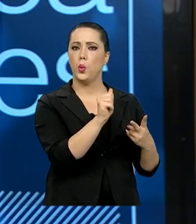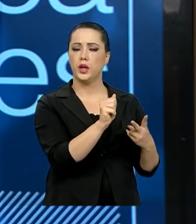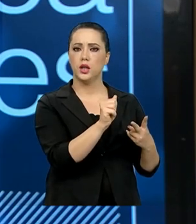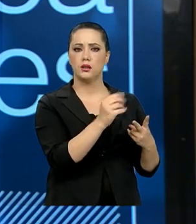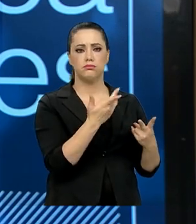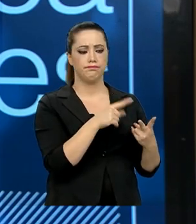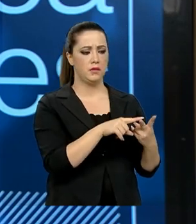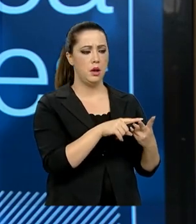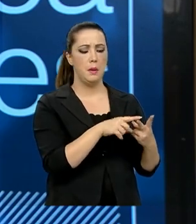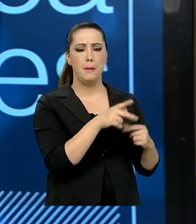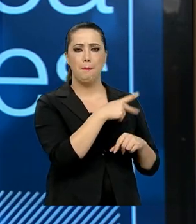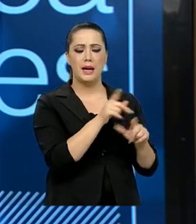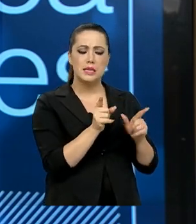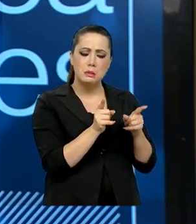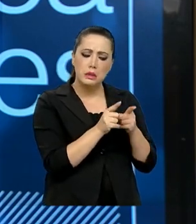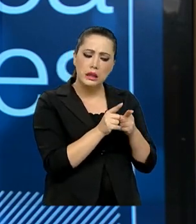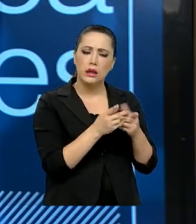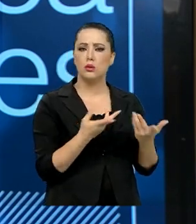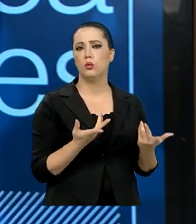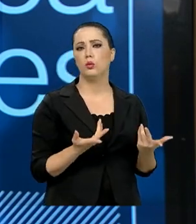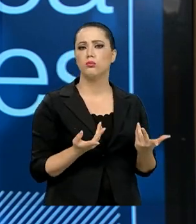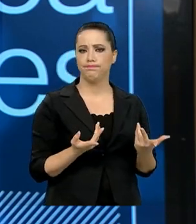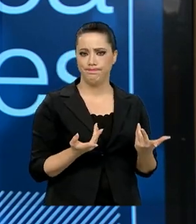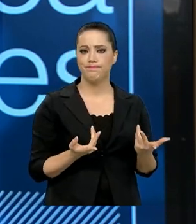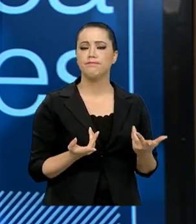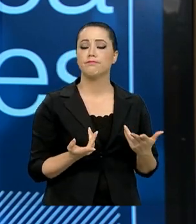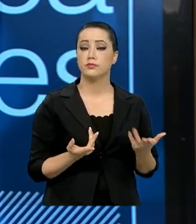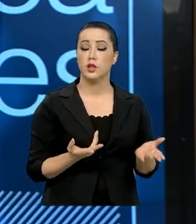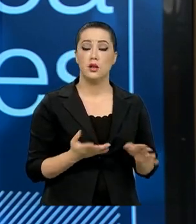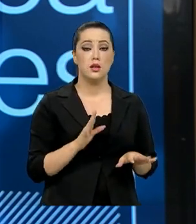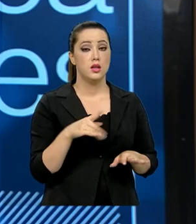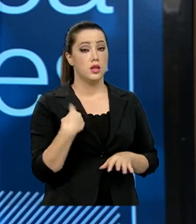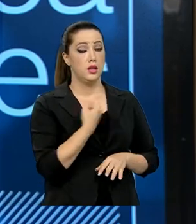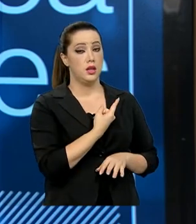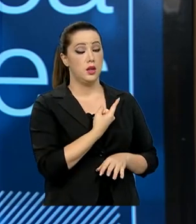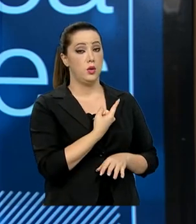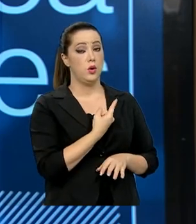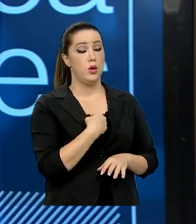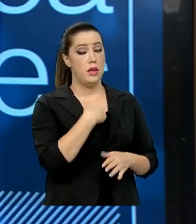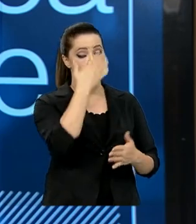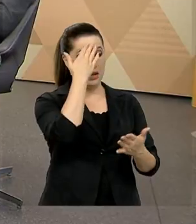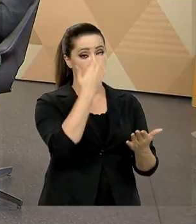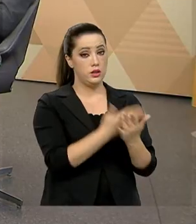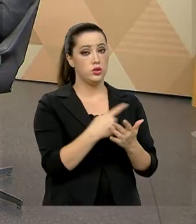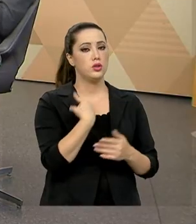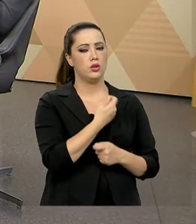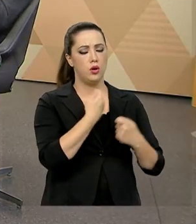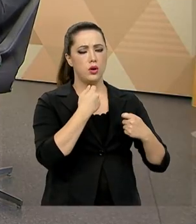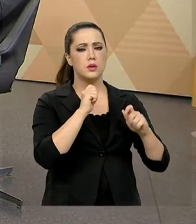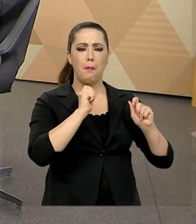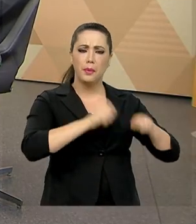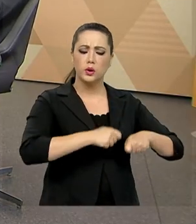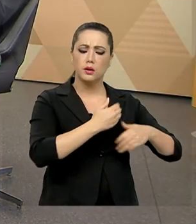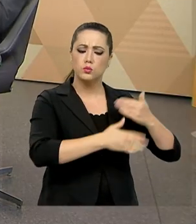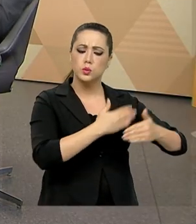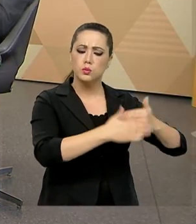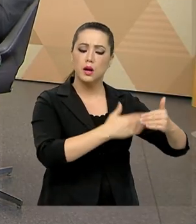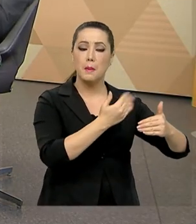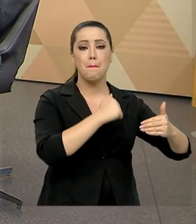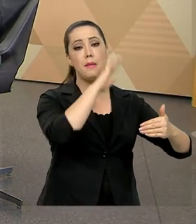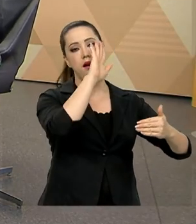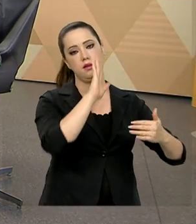É uma cidade-estado, É uma cidade-estado. Então, creio que nós temos que avançar muito. E essa produção